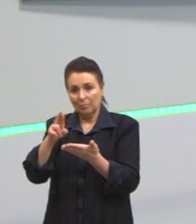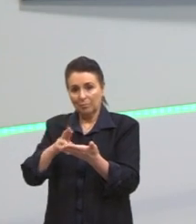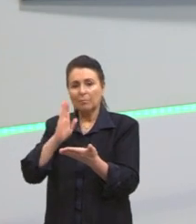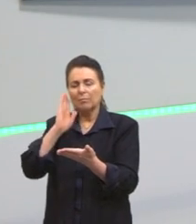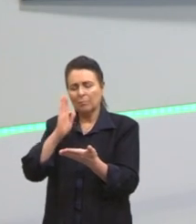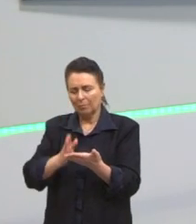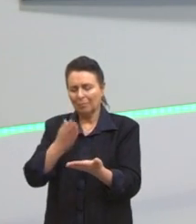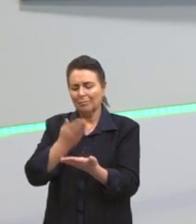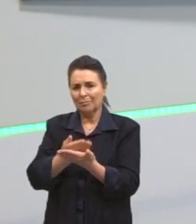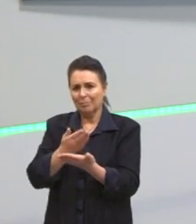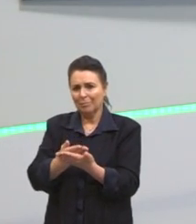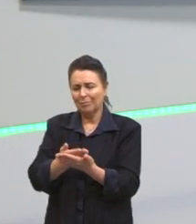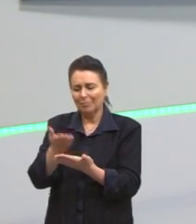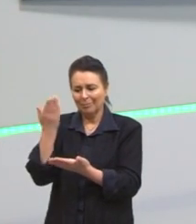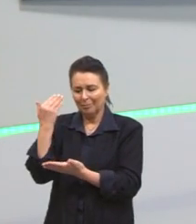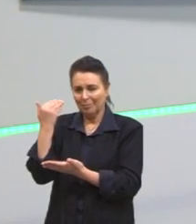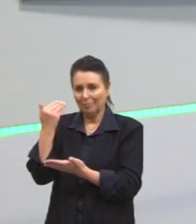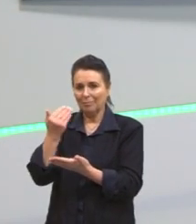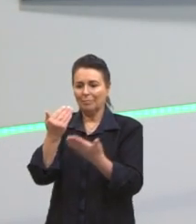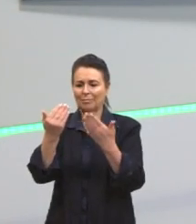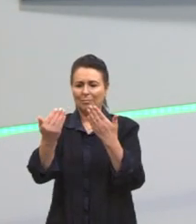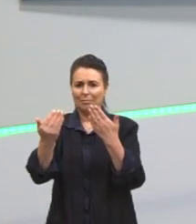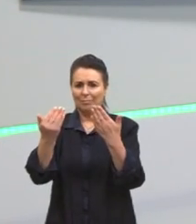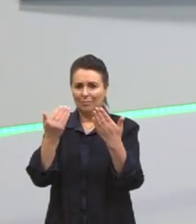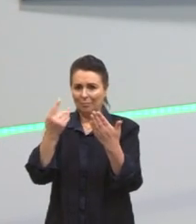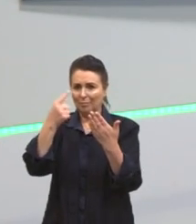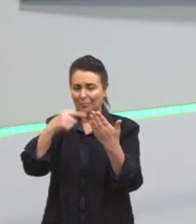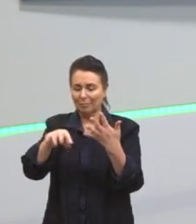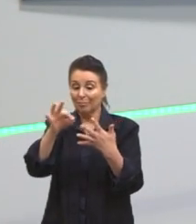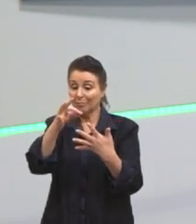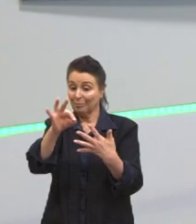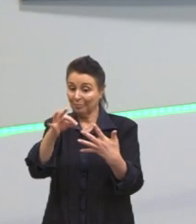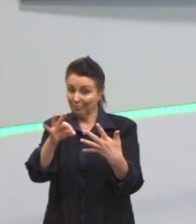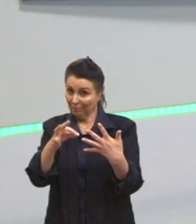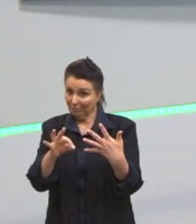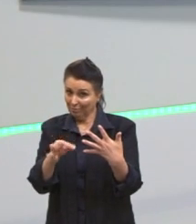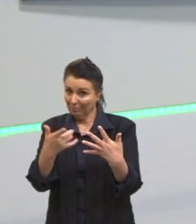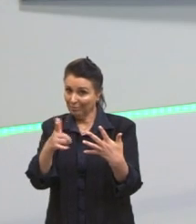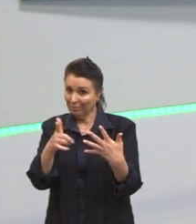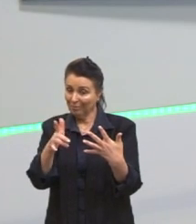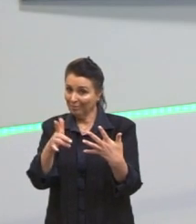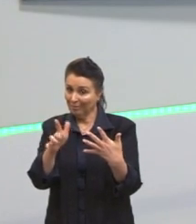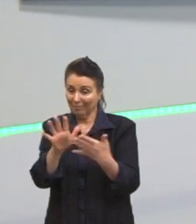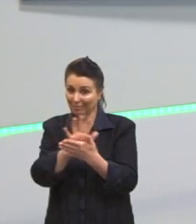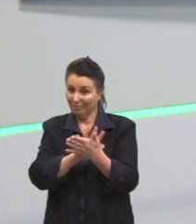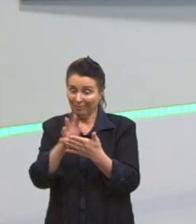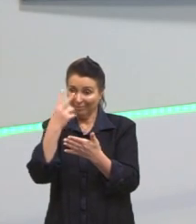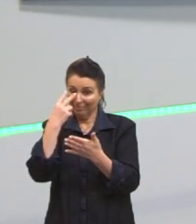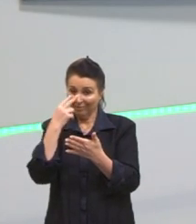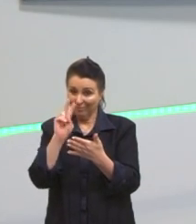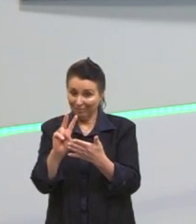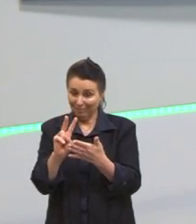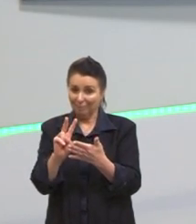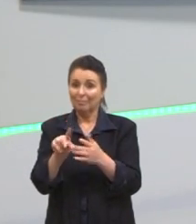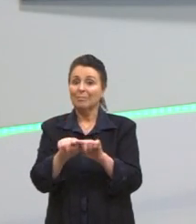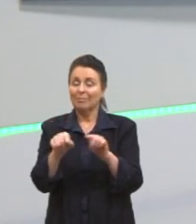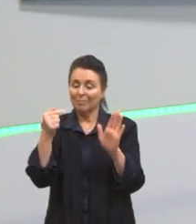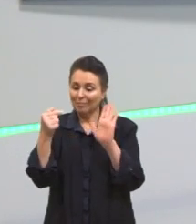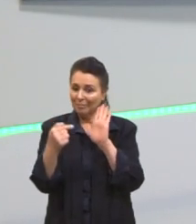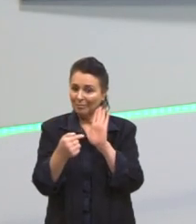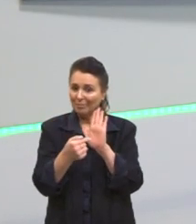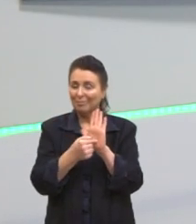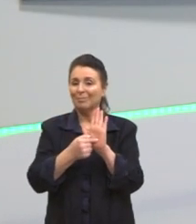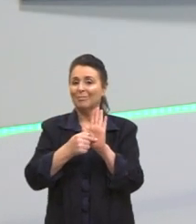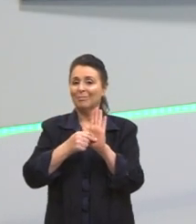vimos em aulas anteriores para analisar outros detalhes que não têm a ver com esse, mas que têm tudo a ver com o ponto da redação para que ela